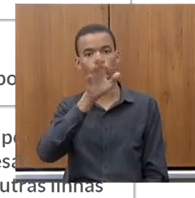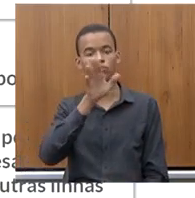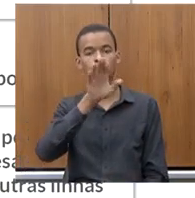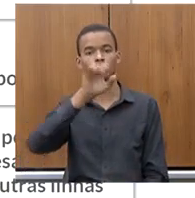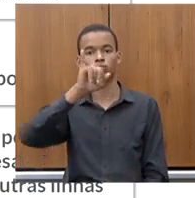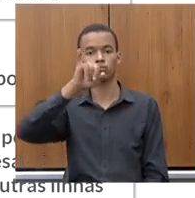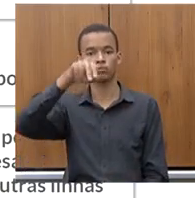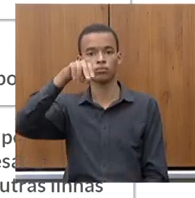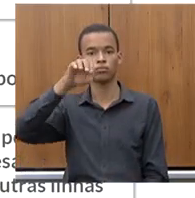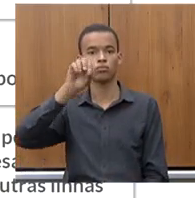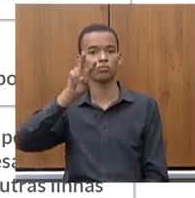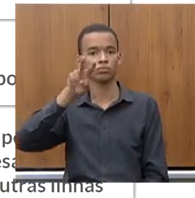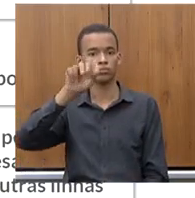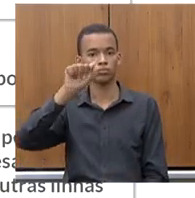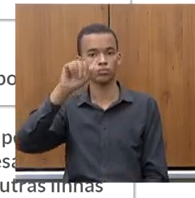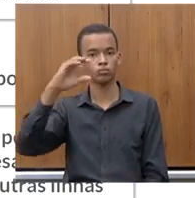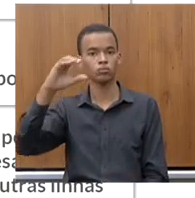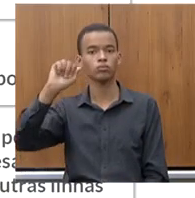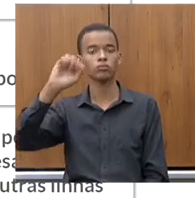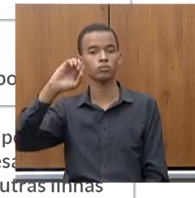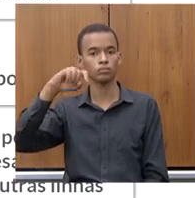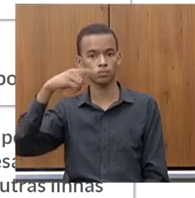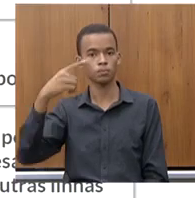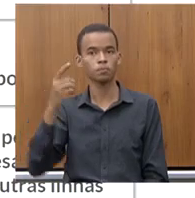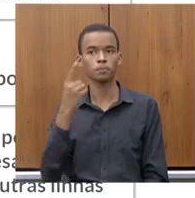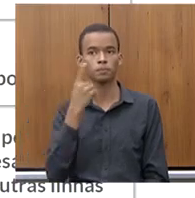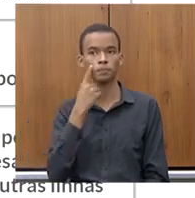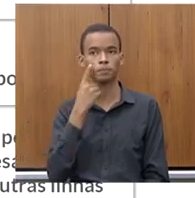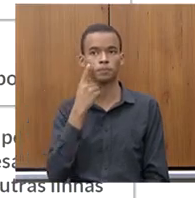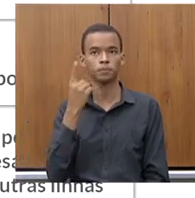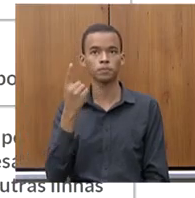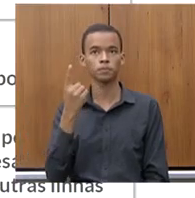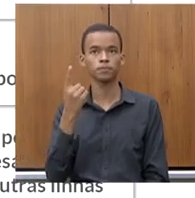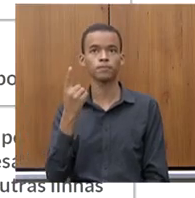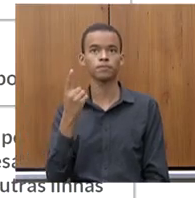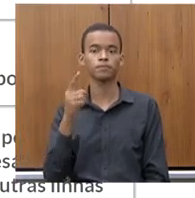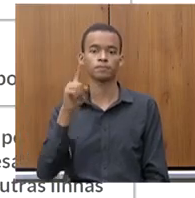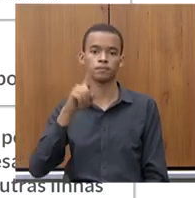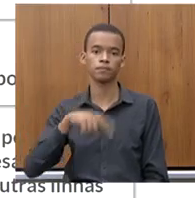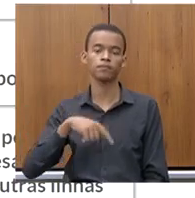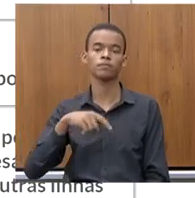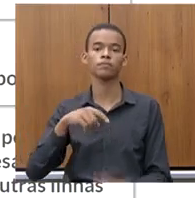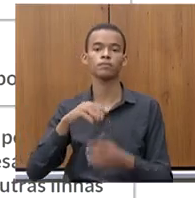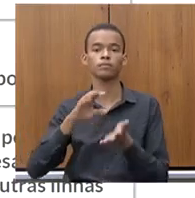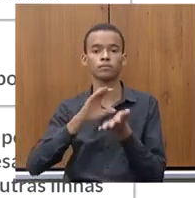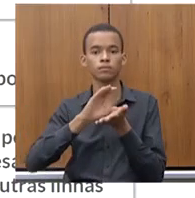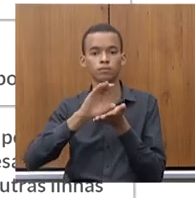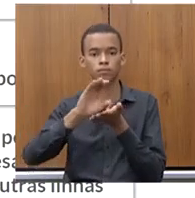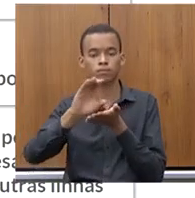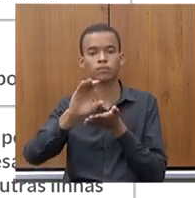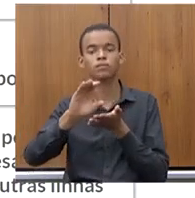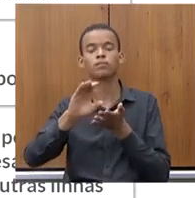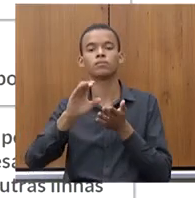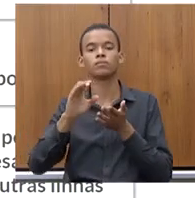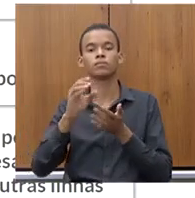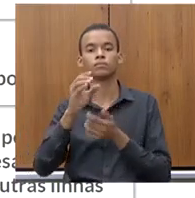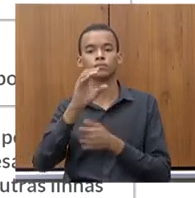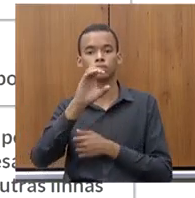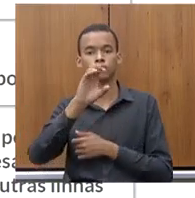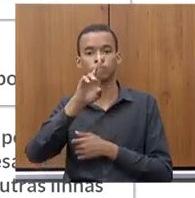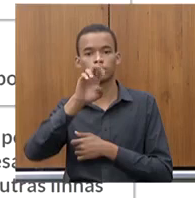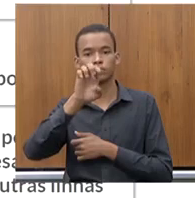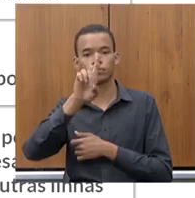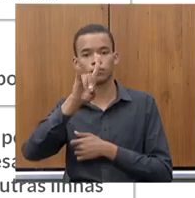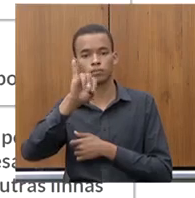que vai ser uma linha de crédito subsidiada, estilo a linha de crédito da FINEP, sendo executada